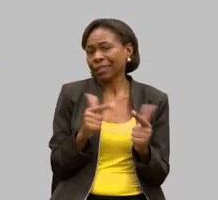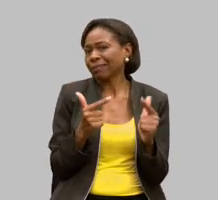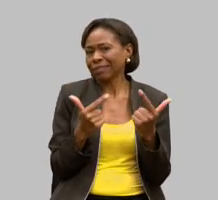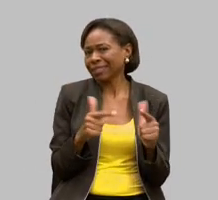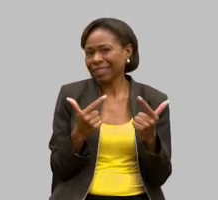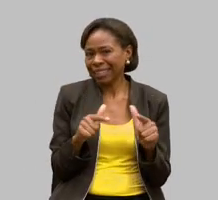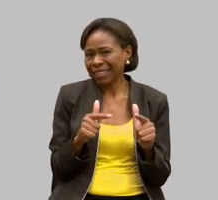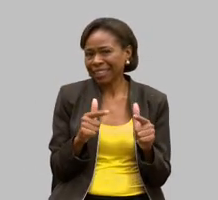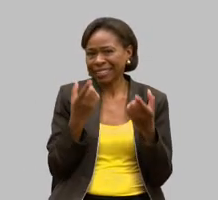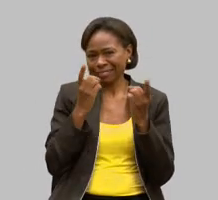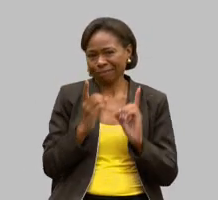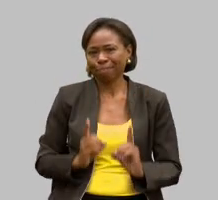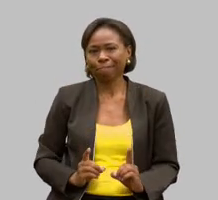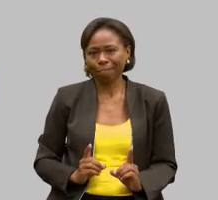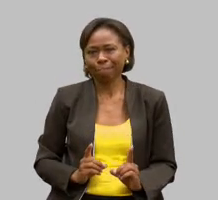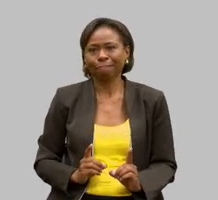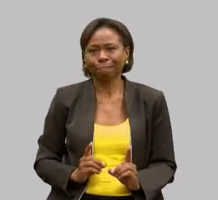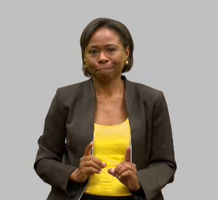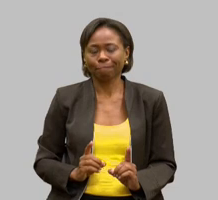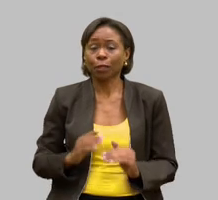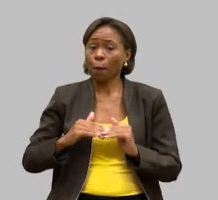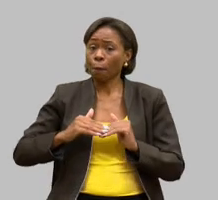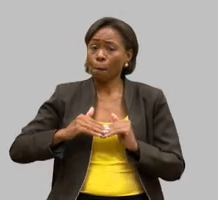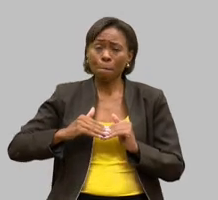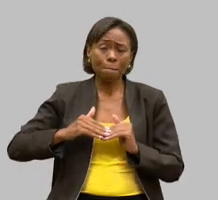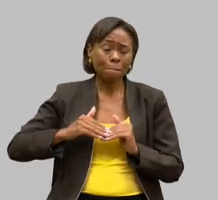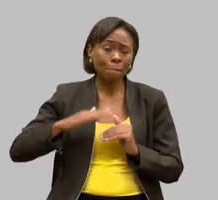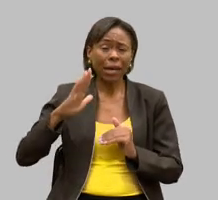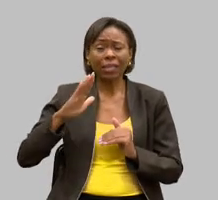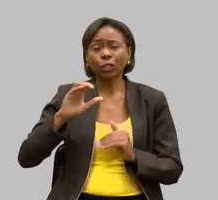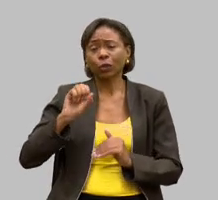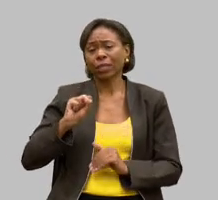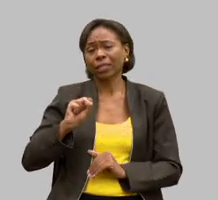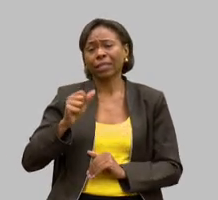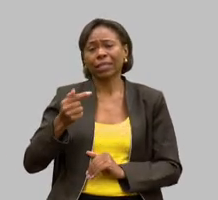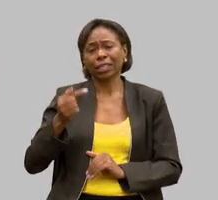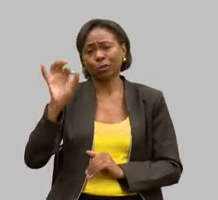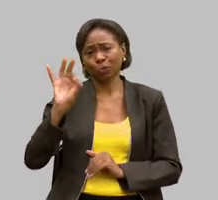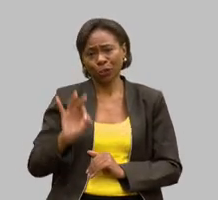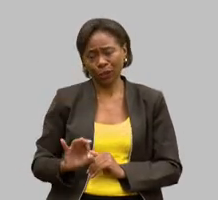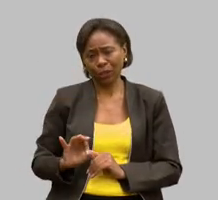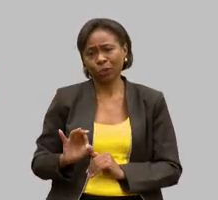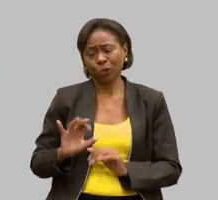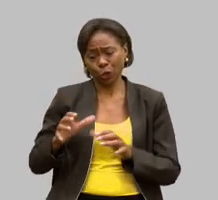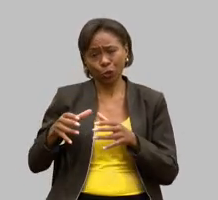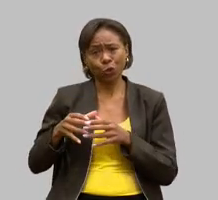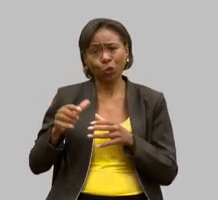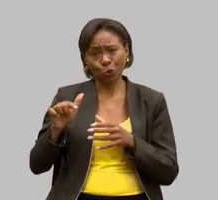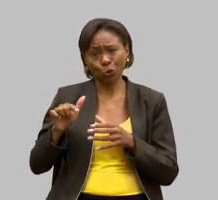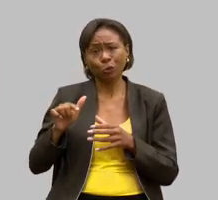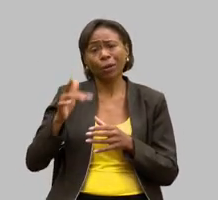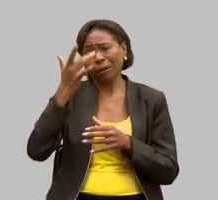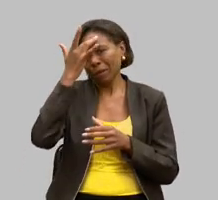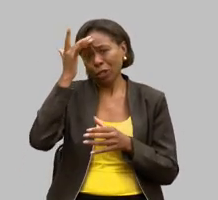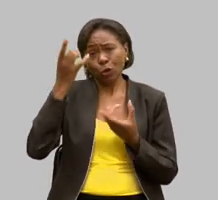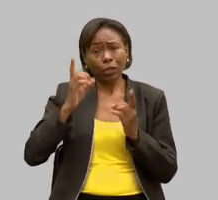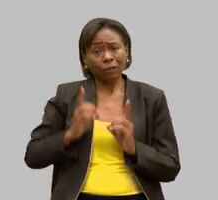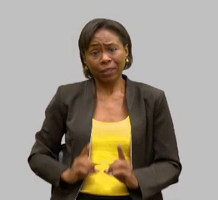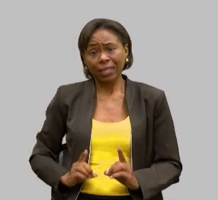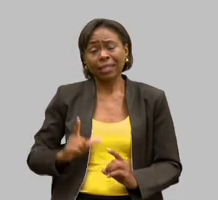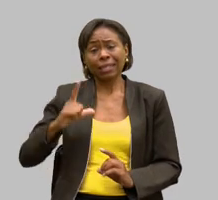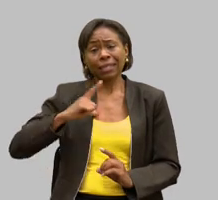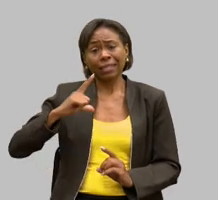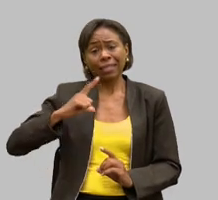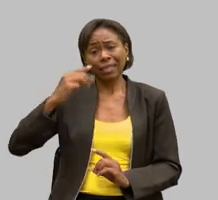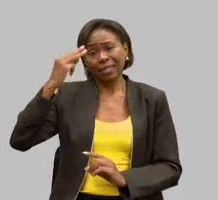veja mais de 87% desse grupo etário são pessoas com deficiência ou com demência então para onde